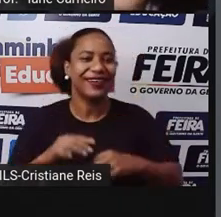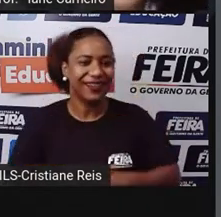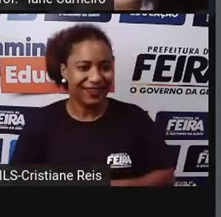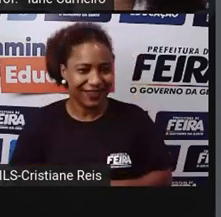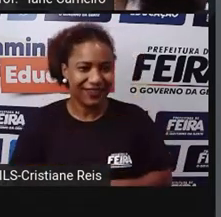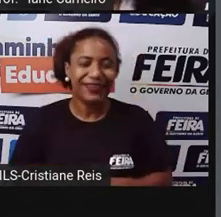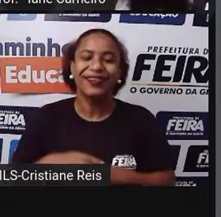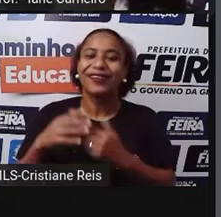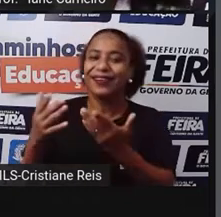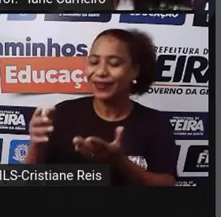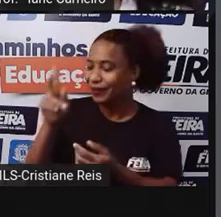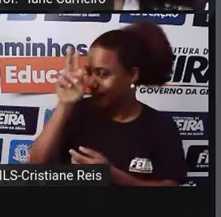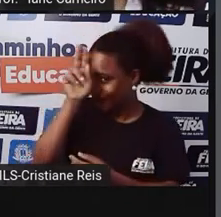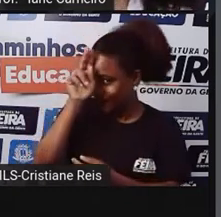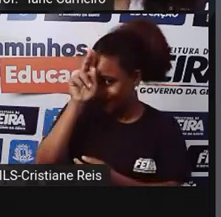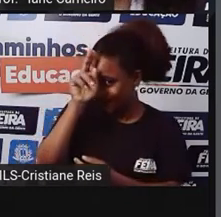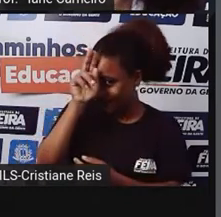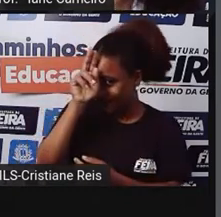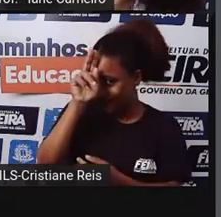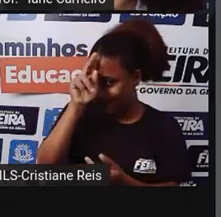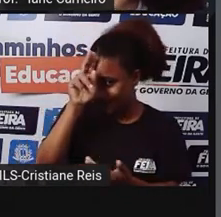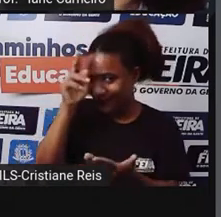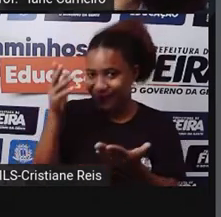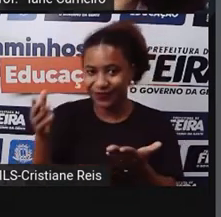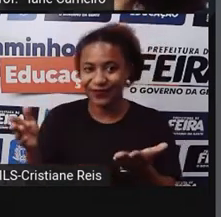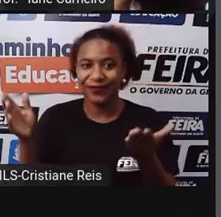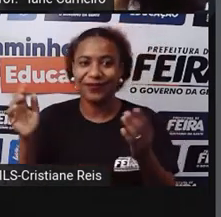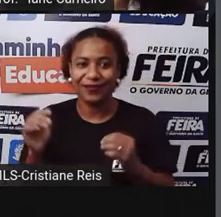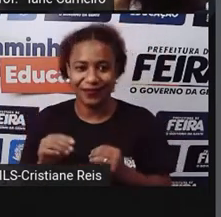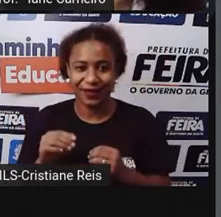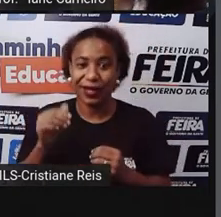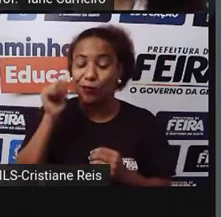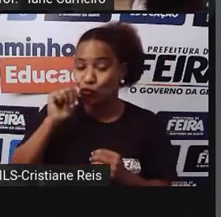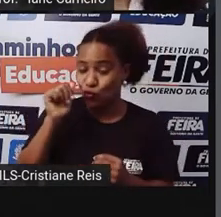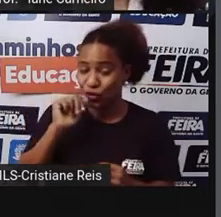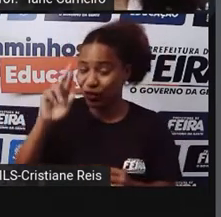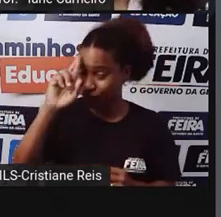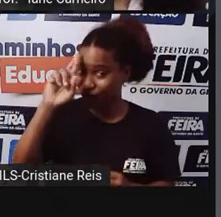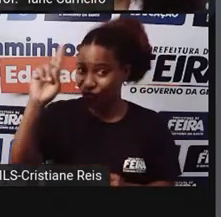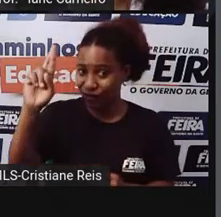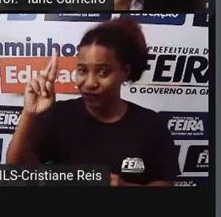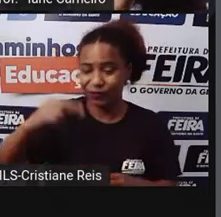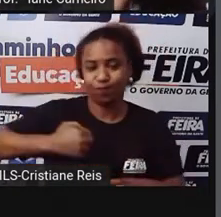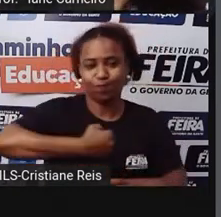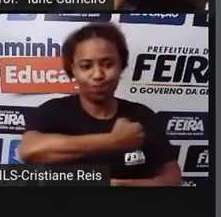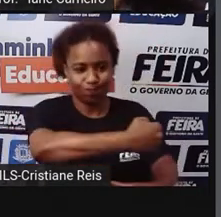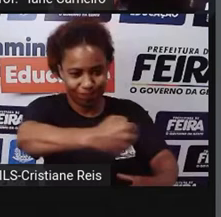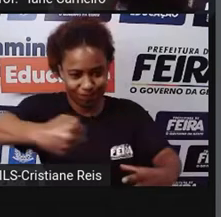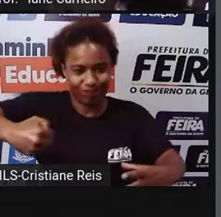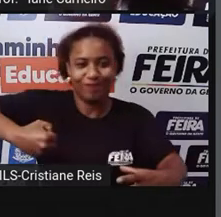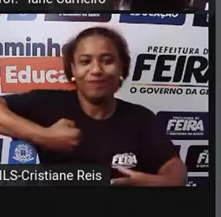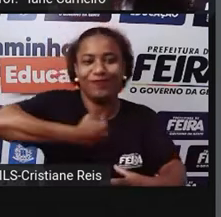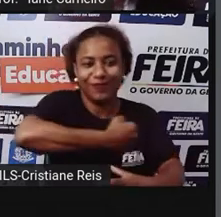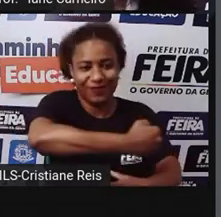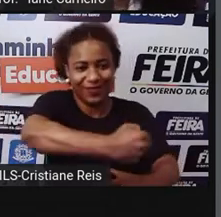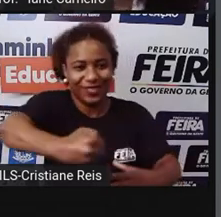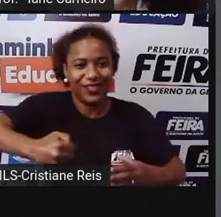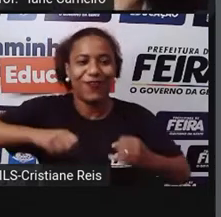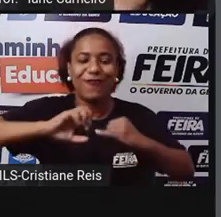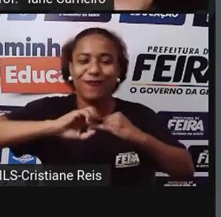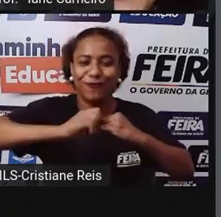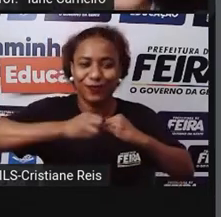tratou de descobrir a mais fantásticas das cozinheiras Para prepararem uma feijoada maravilhosa